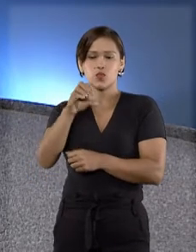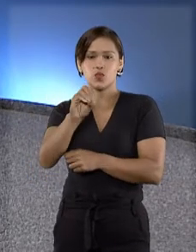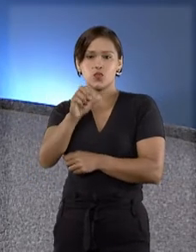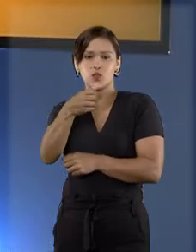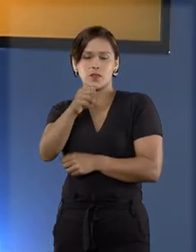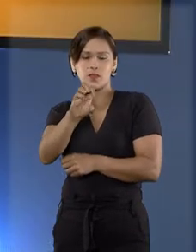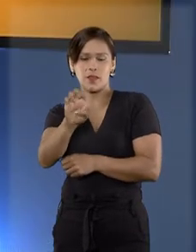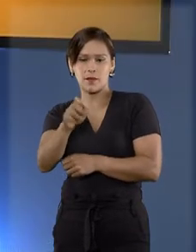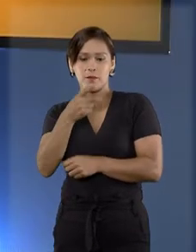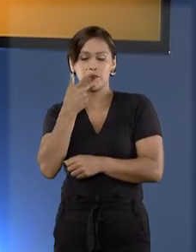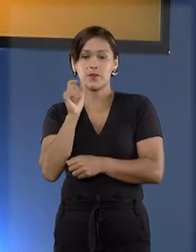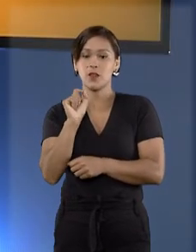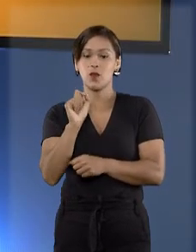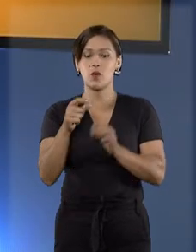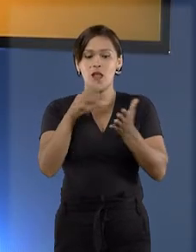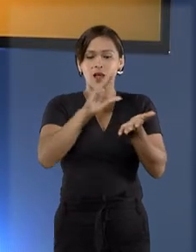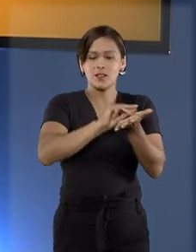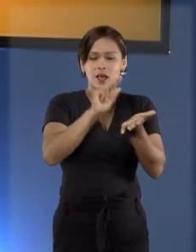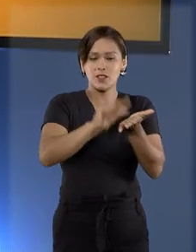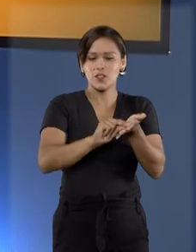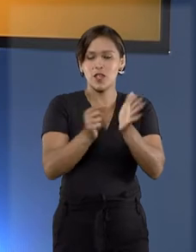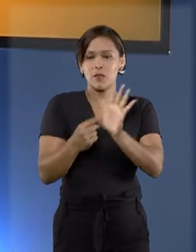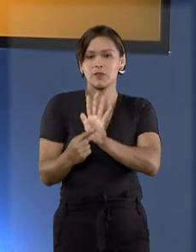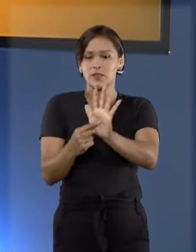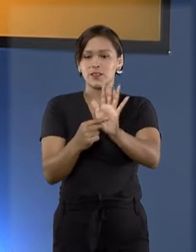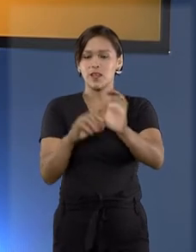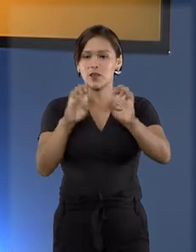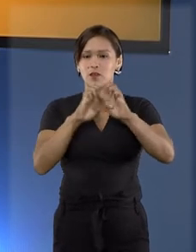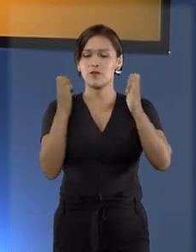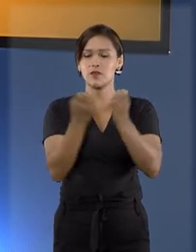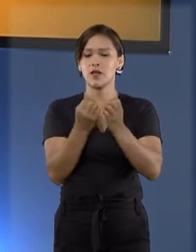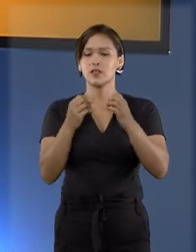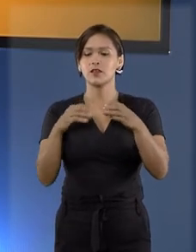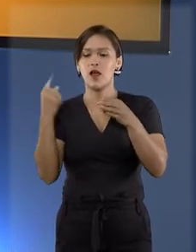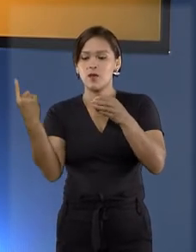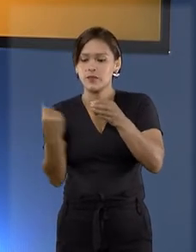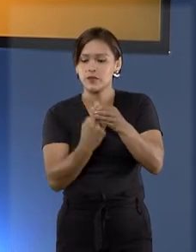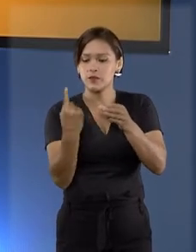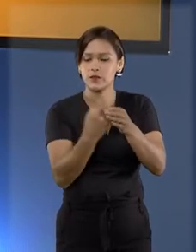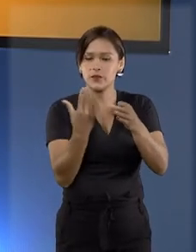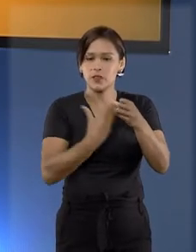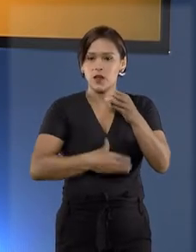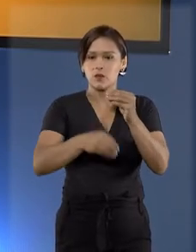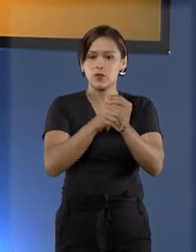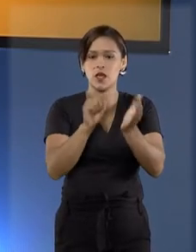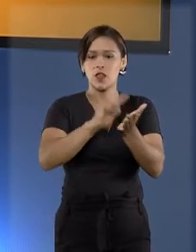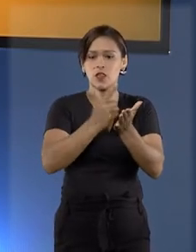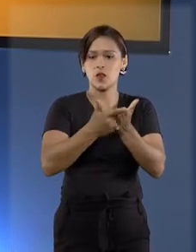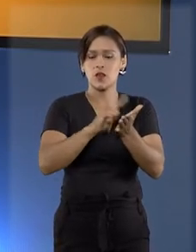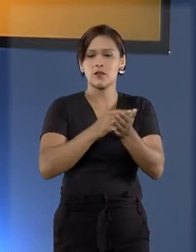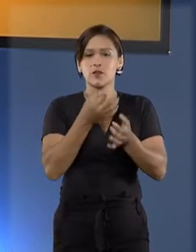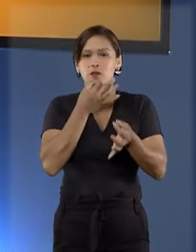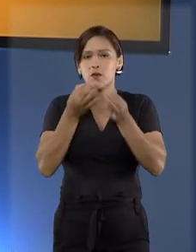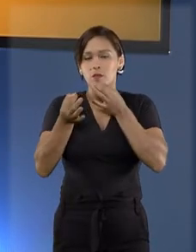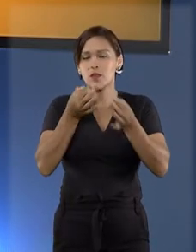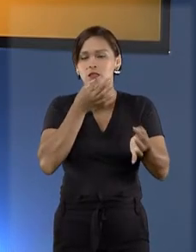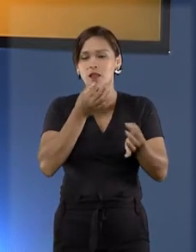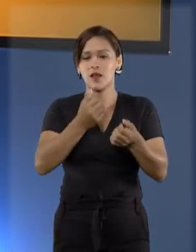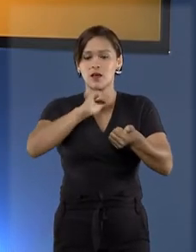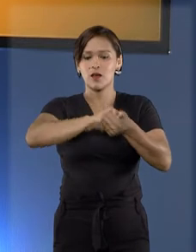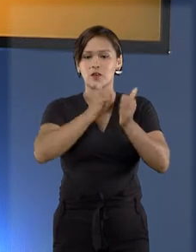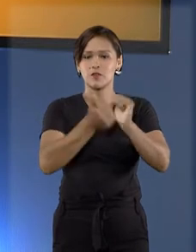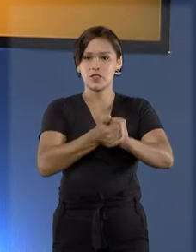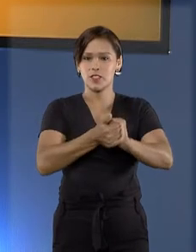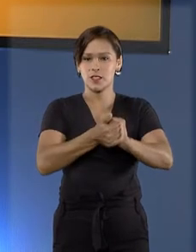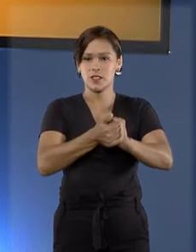Rica. Os artigos apresentados durante o evento foram reunidos no livro Comentários à Convenção Americana